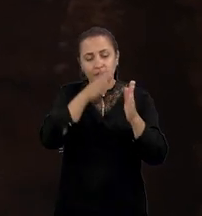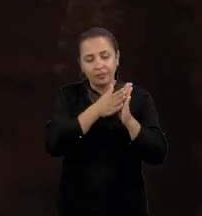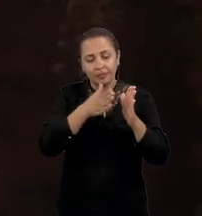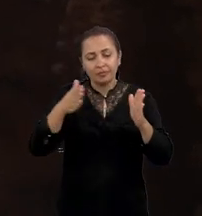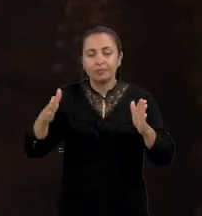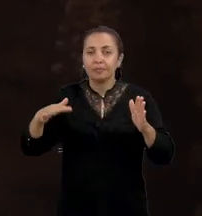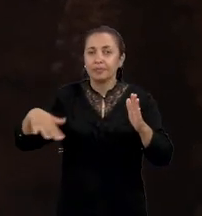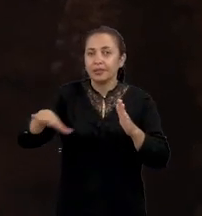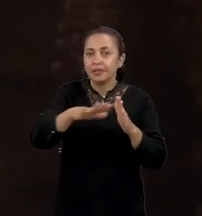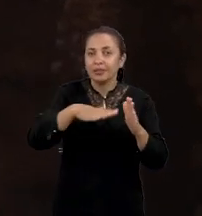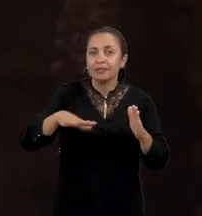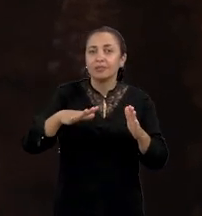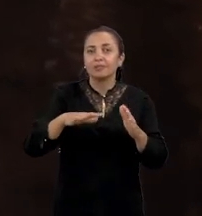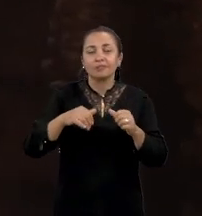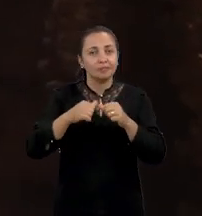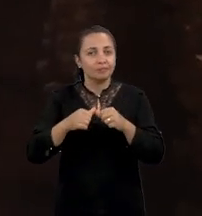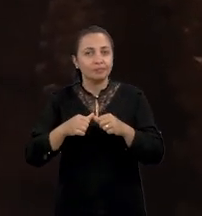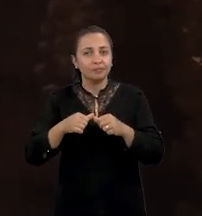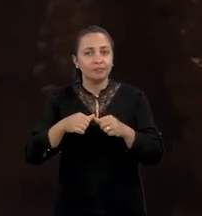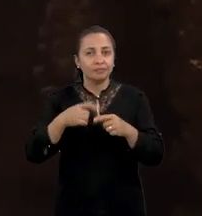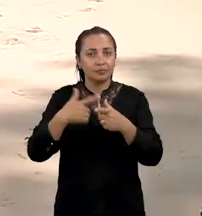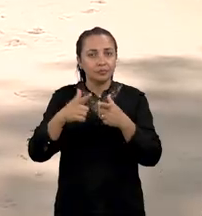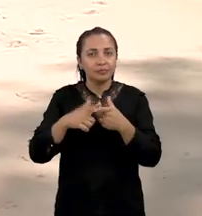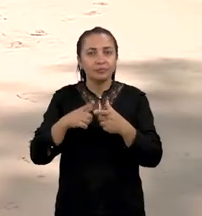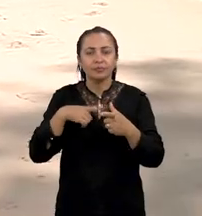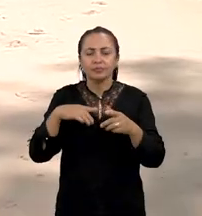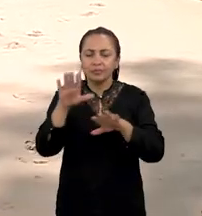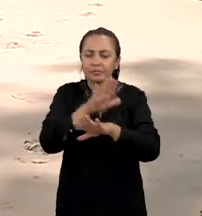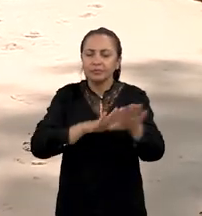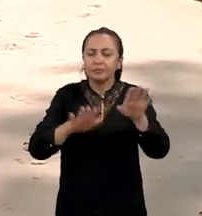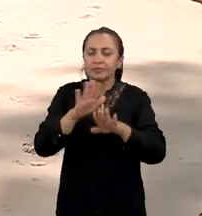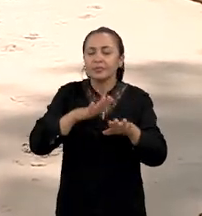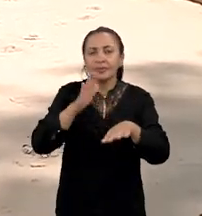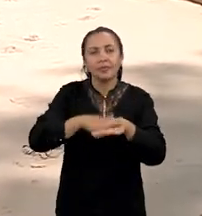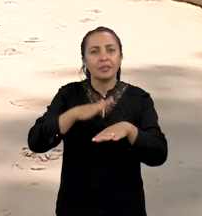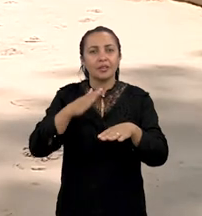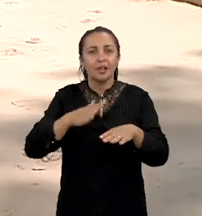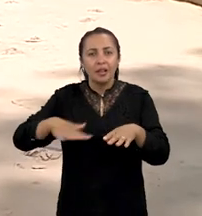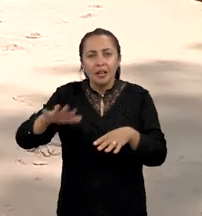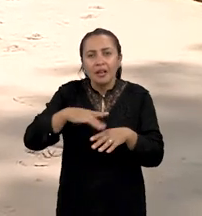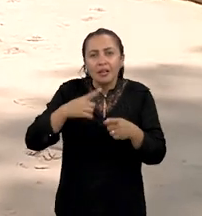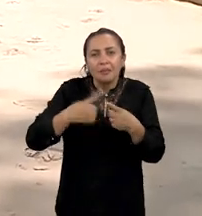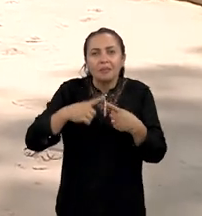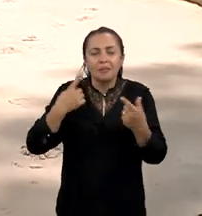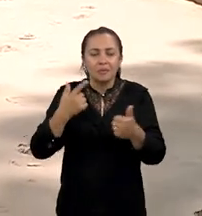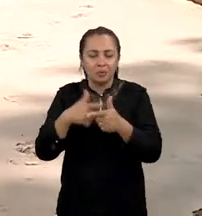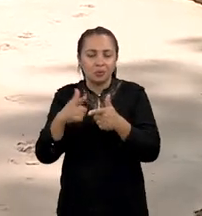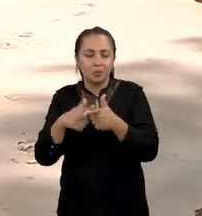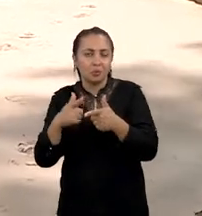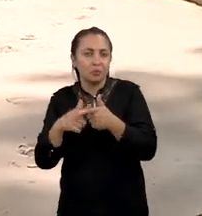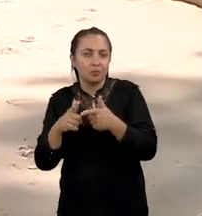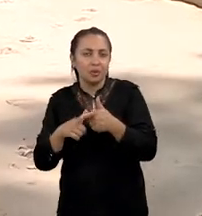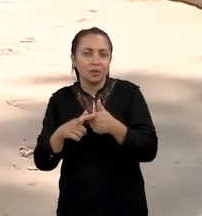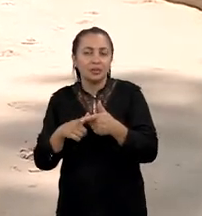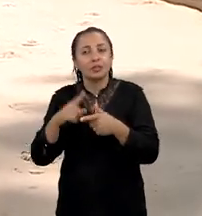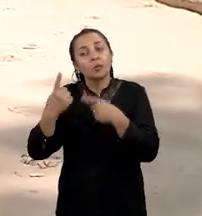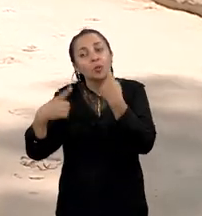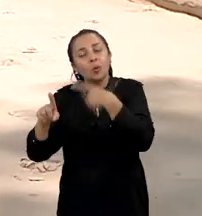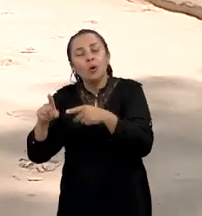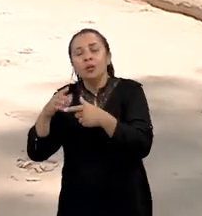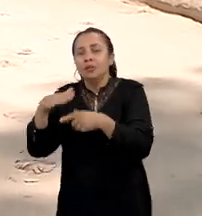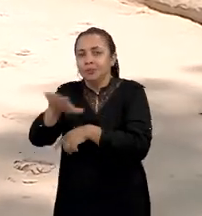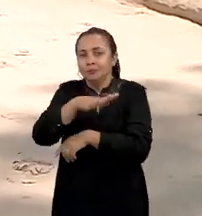áreas que são mais instáveis e requerem maiores cuidados e áreas que são mais estáveis e aí são mais